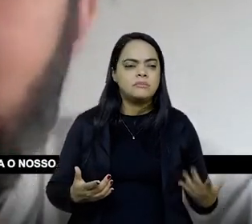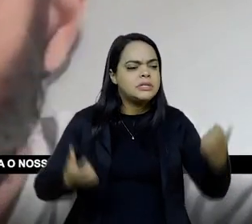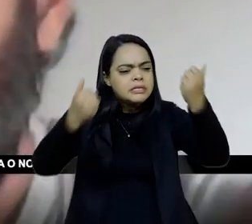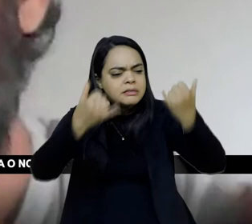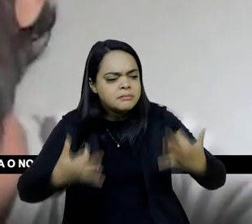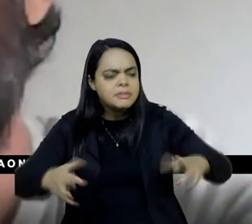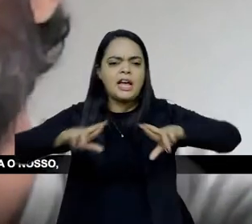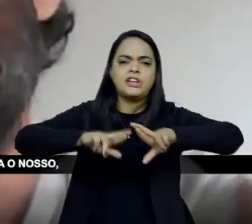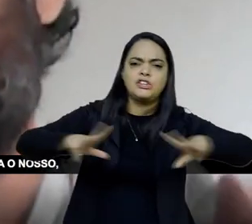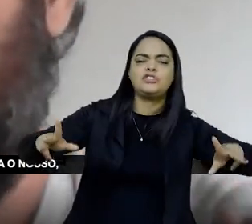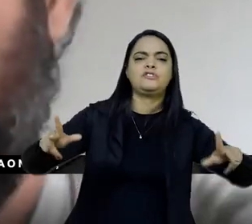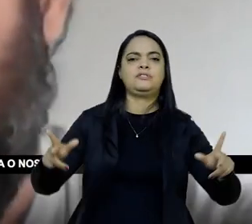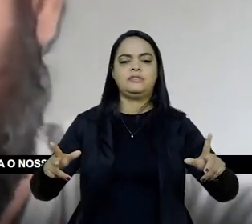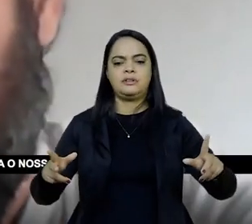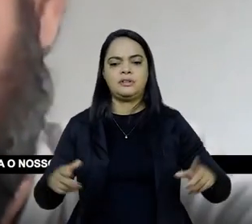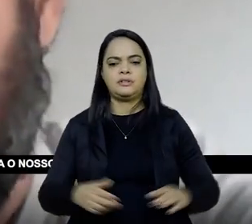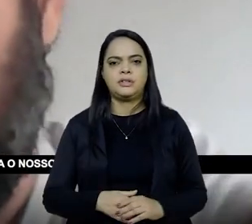portal tem que ter coisa para beber,